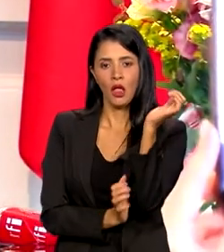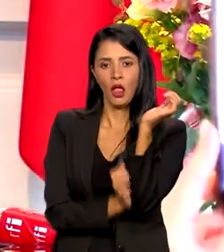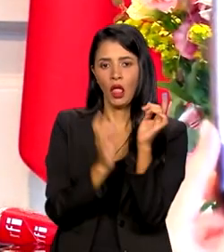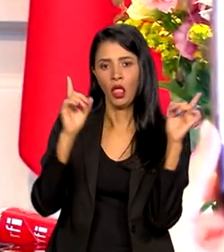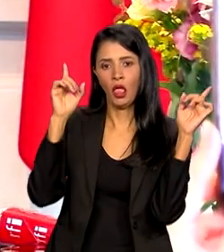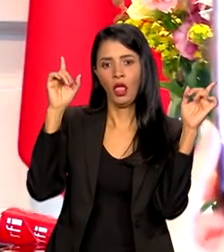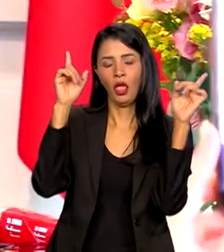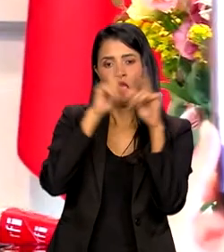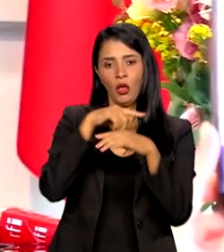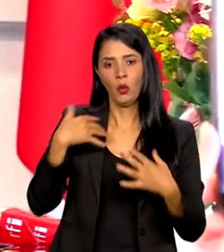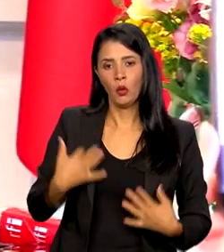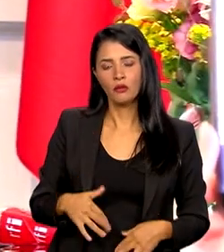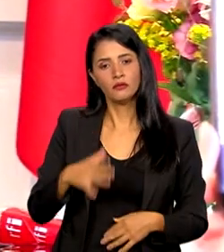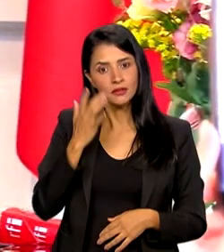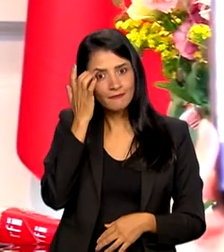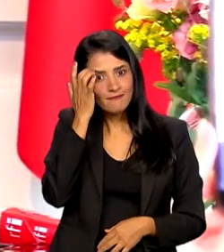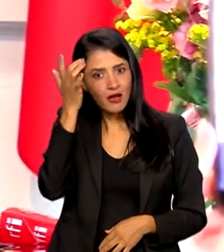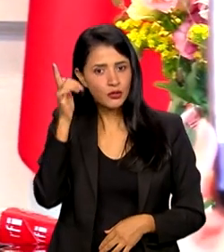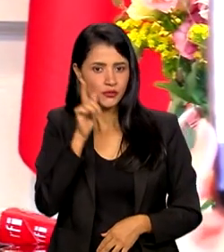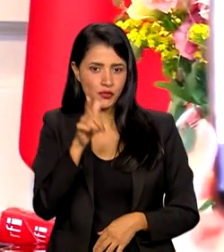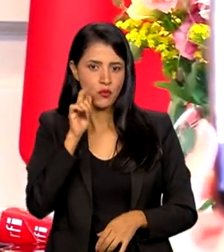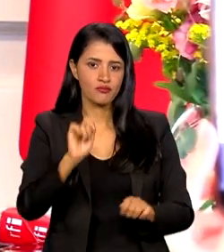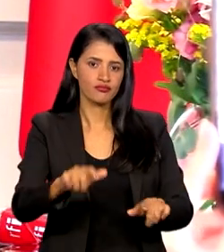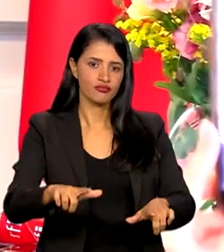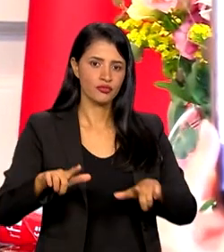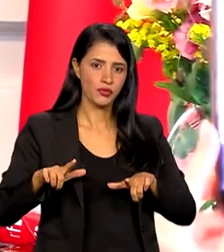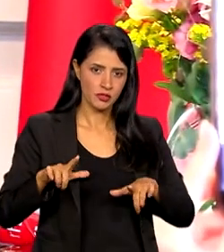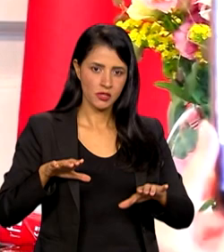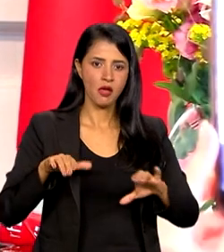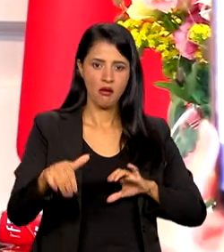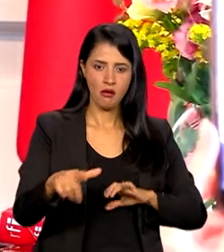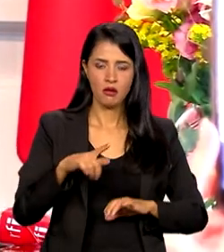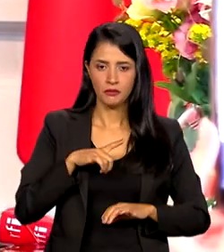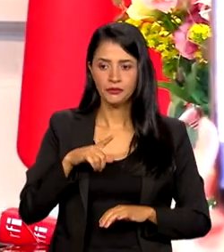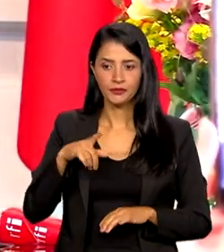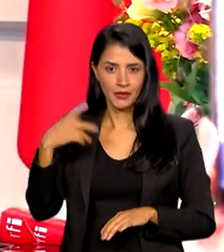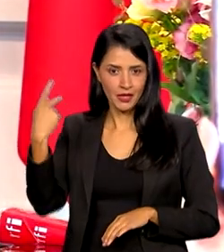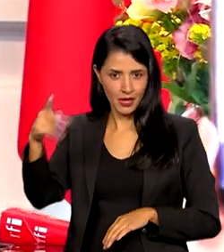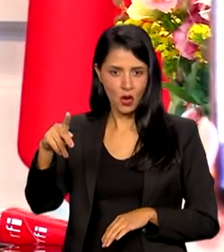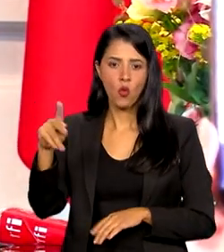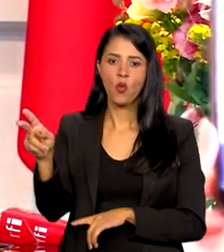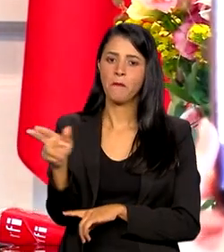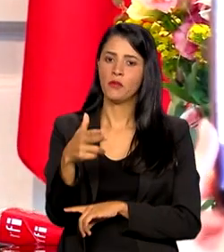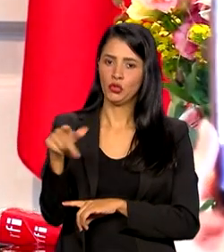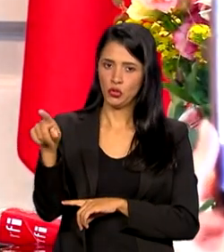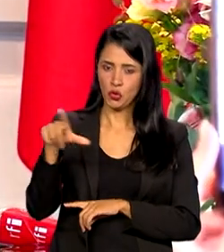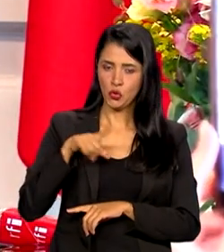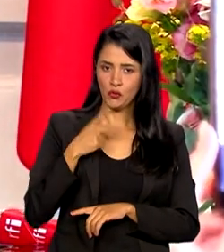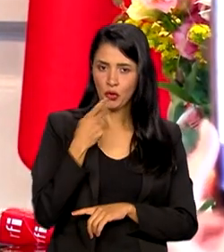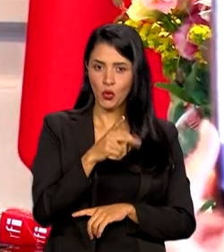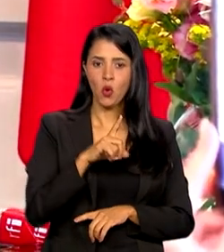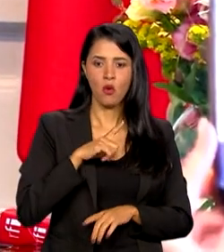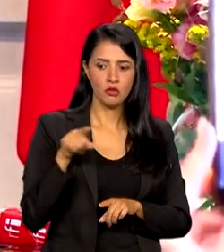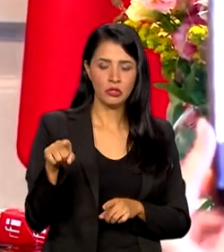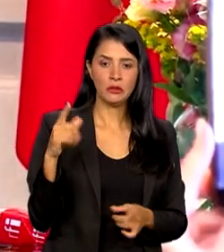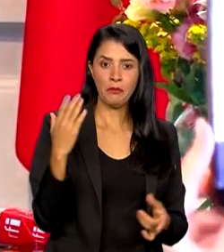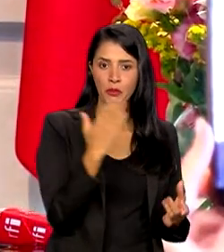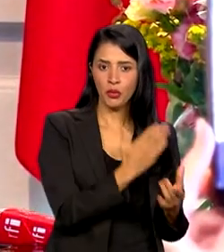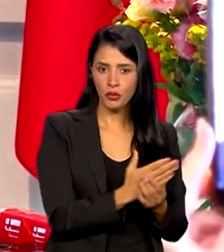facilitar essa habilitação. E nós tínhamos, segundo o próprio embaixador, cinco mil processos, né?